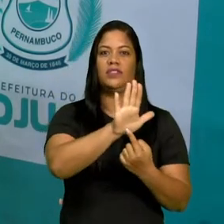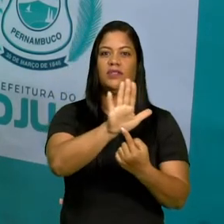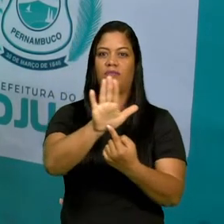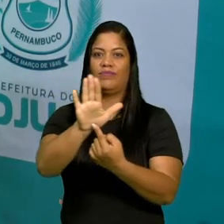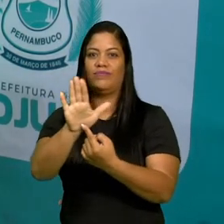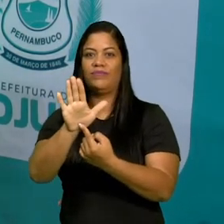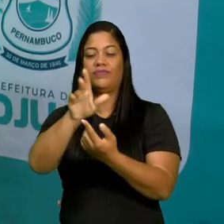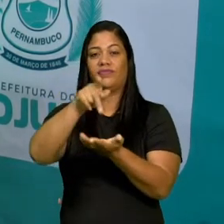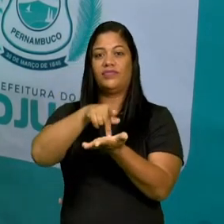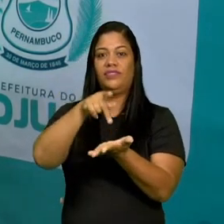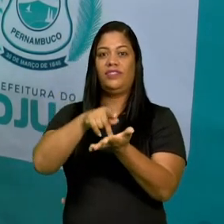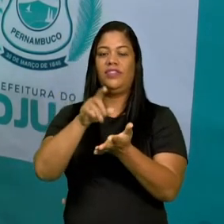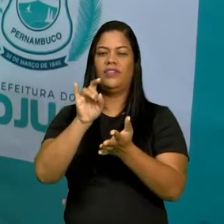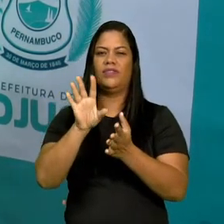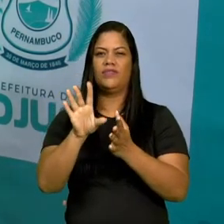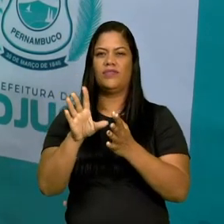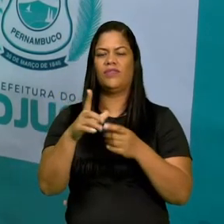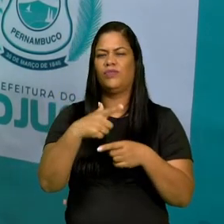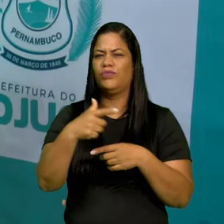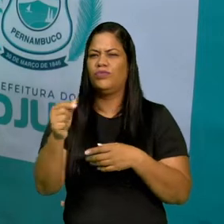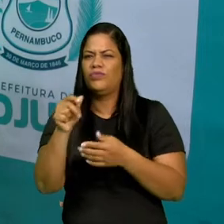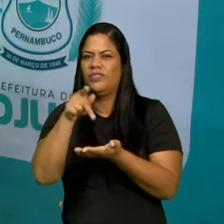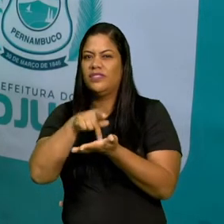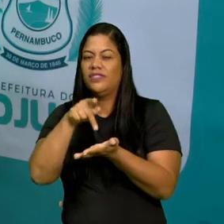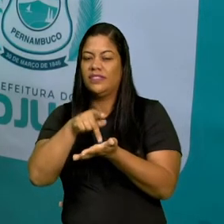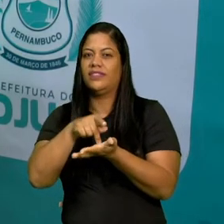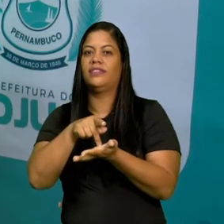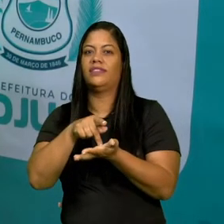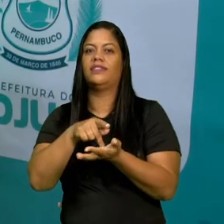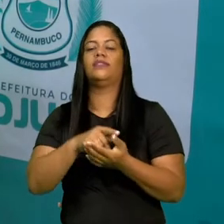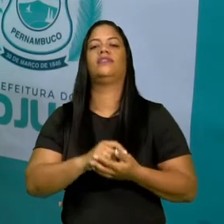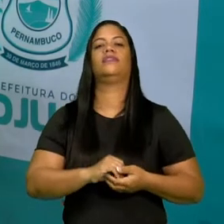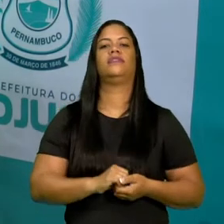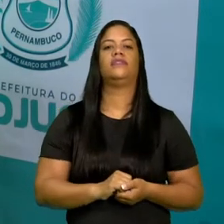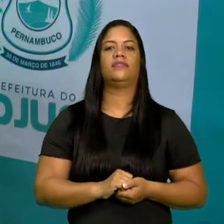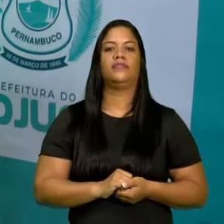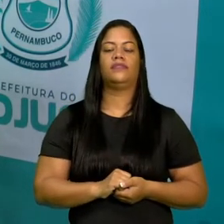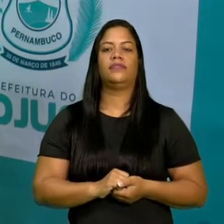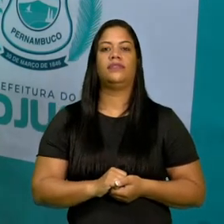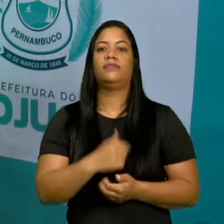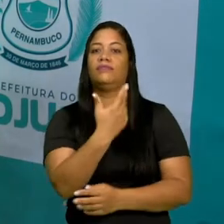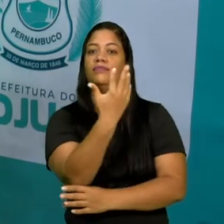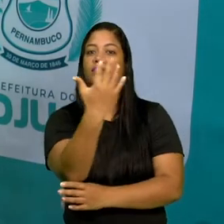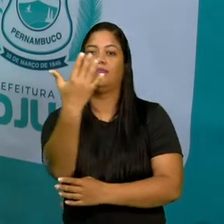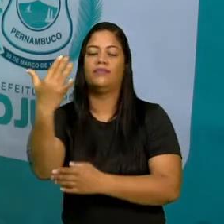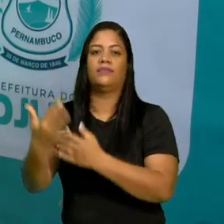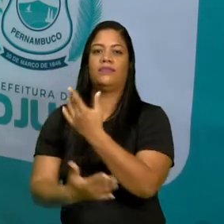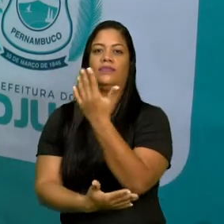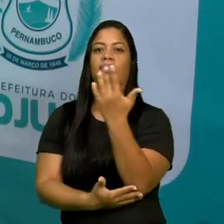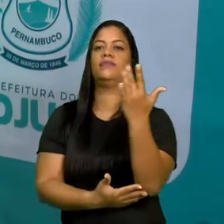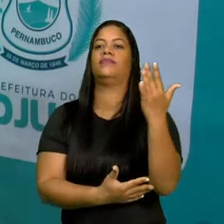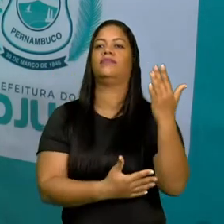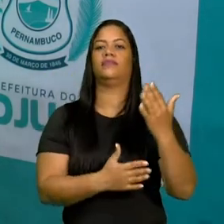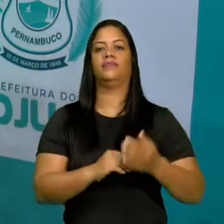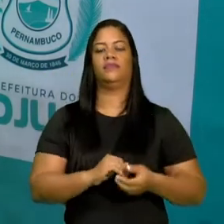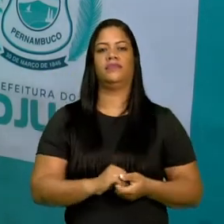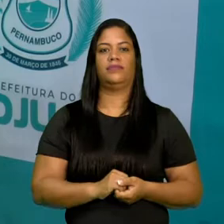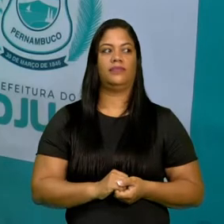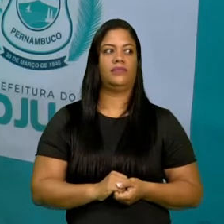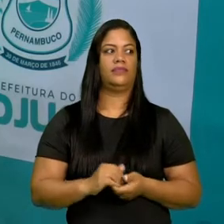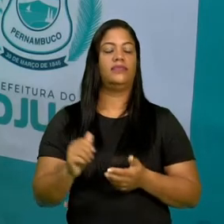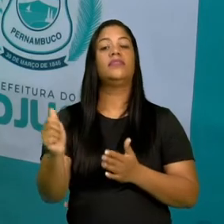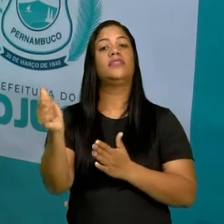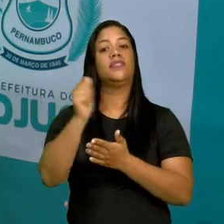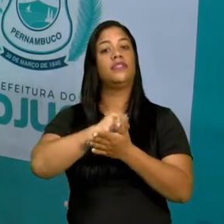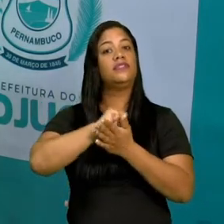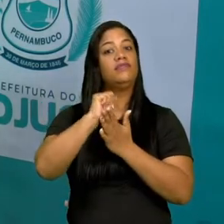traços. Ele está fugindo um pouco daquela realidade e semelhança, né? Da natureza. Nesta arte